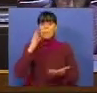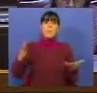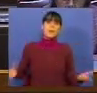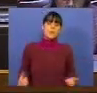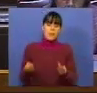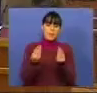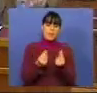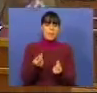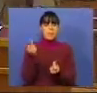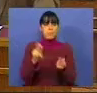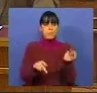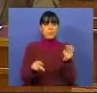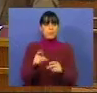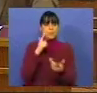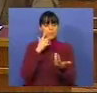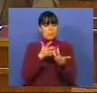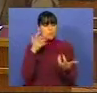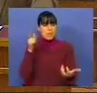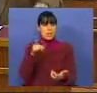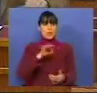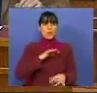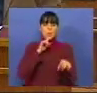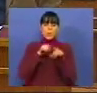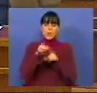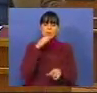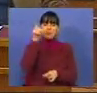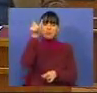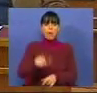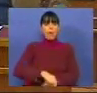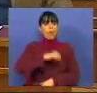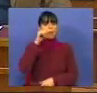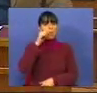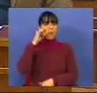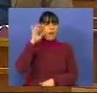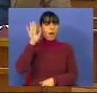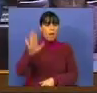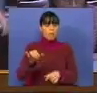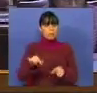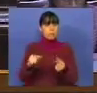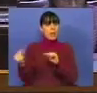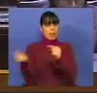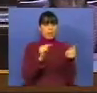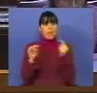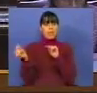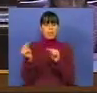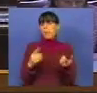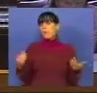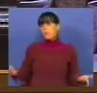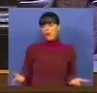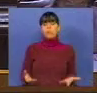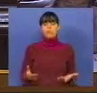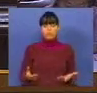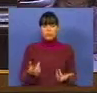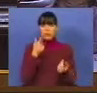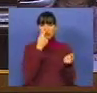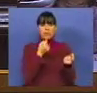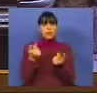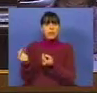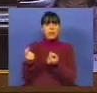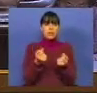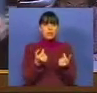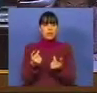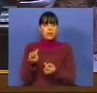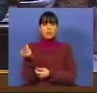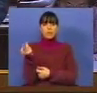aos episódios mediáticos que o Sr. Deputado costuma utilizar nestes debates, aliás, muito semelhantes